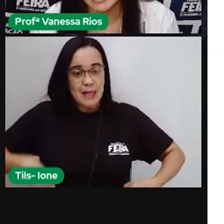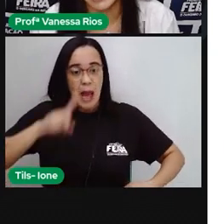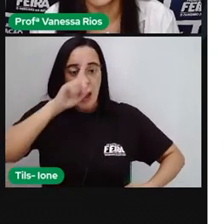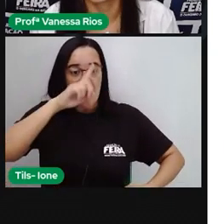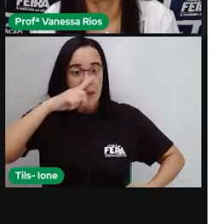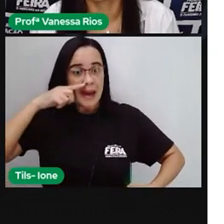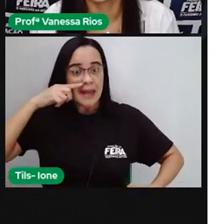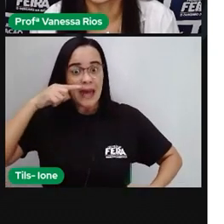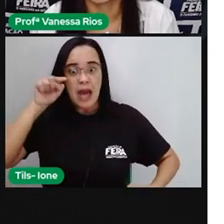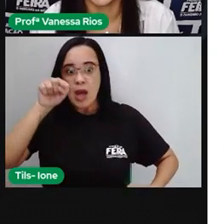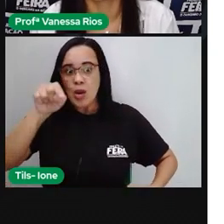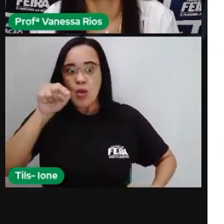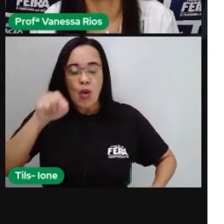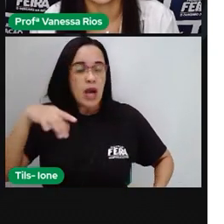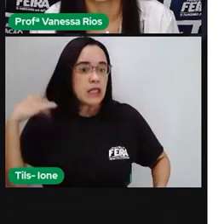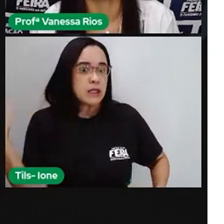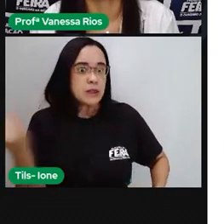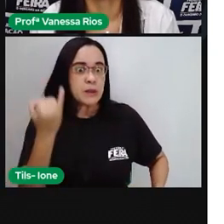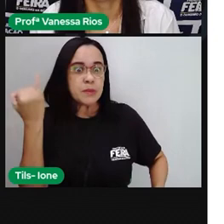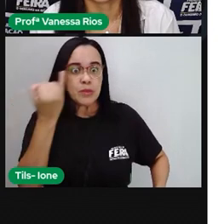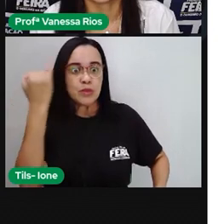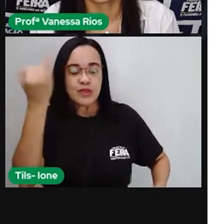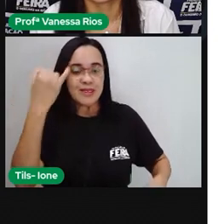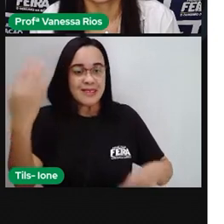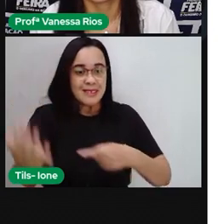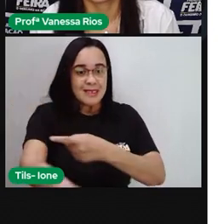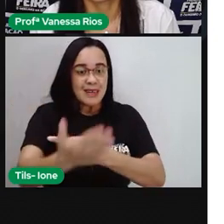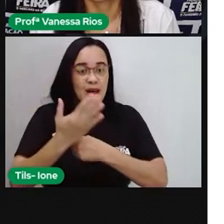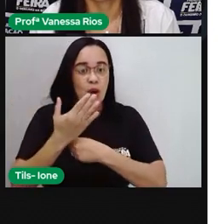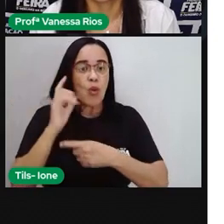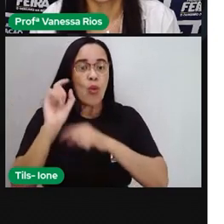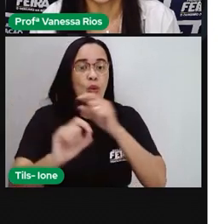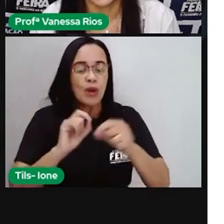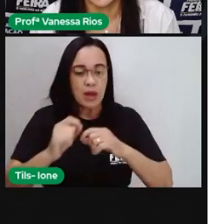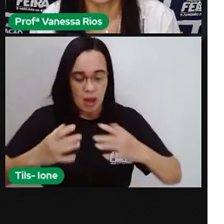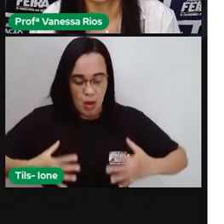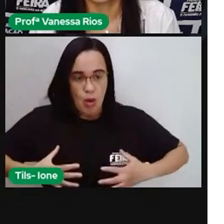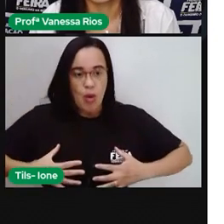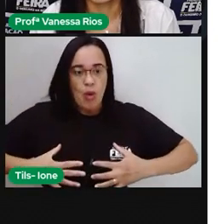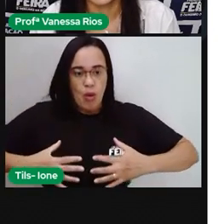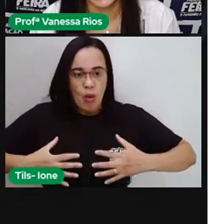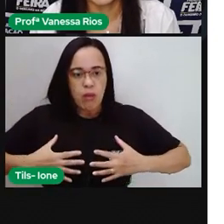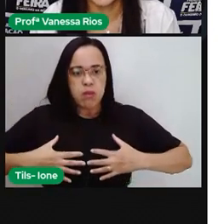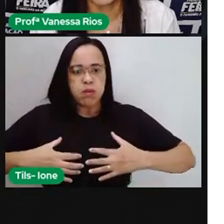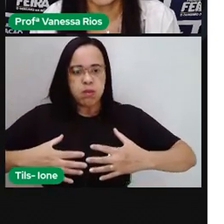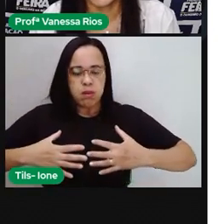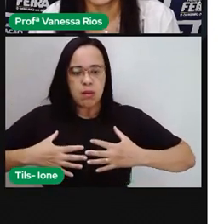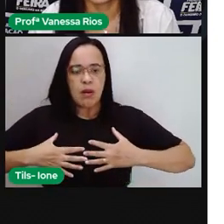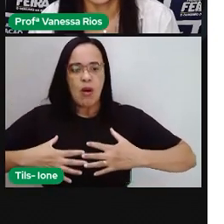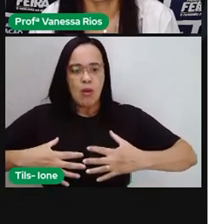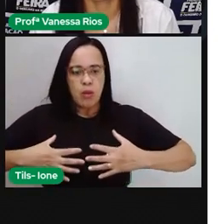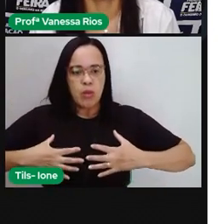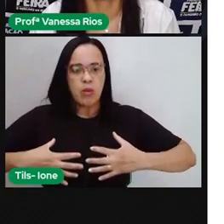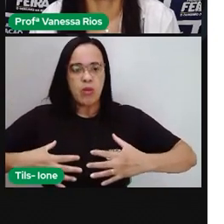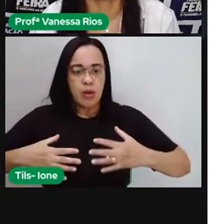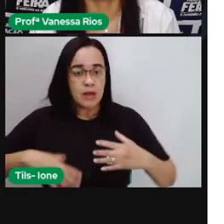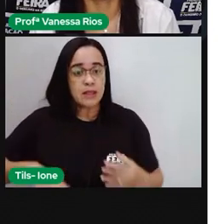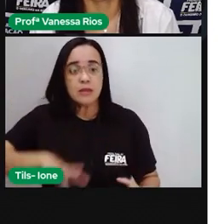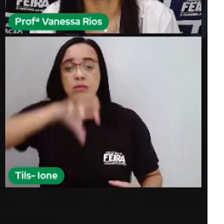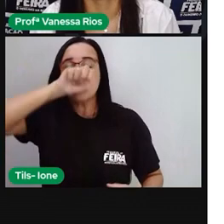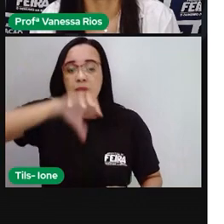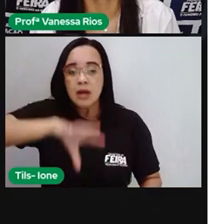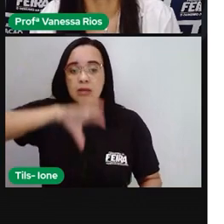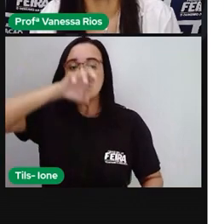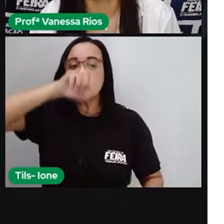diafragma, que é um músculo que vai ajudar aí o pulmão a estar absorvendo, né, fazendo esse